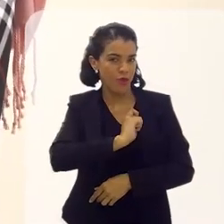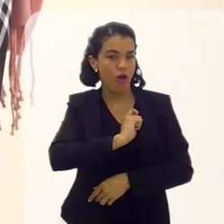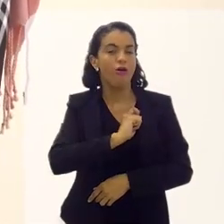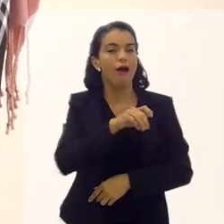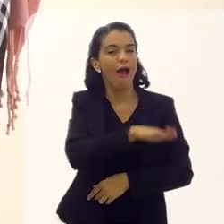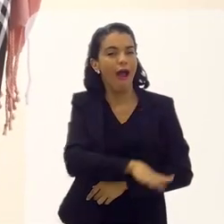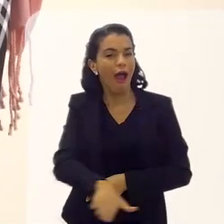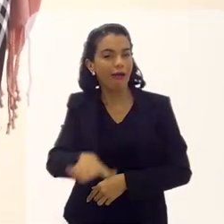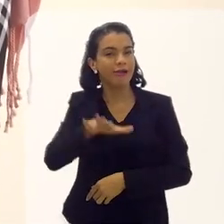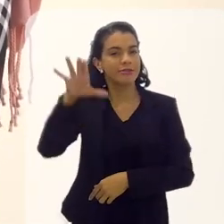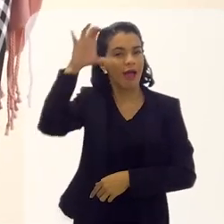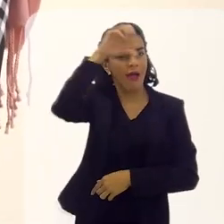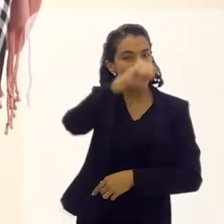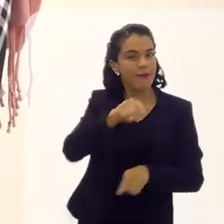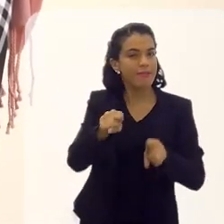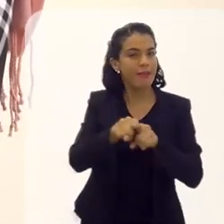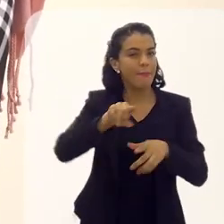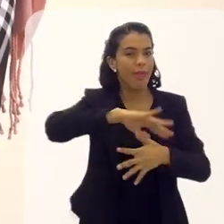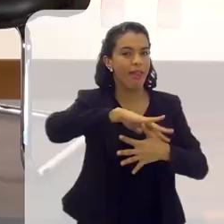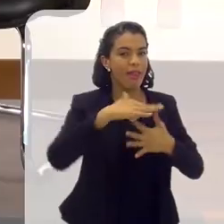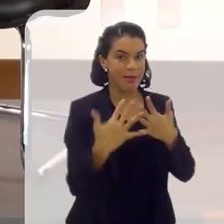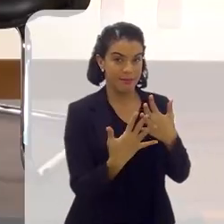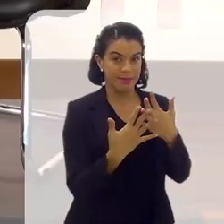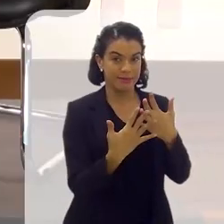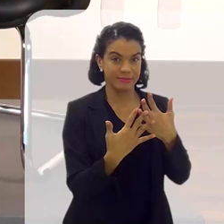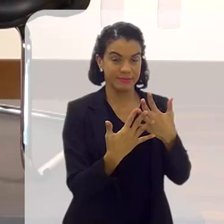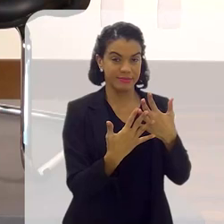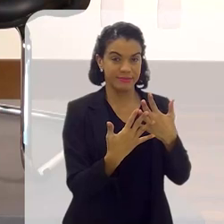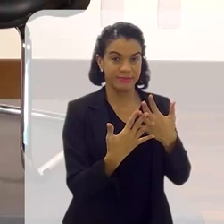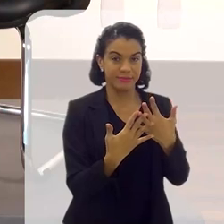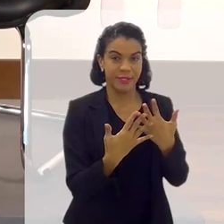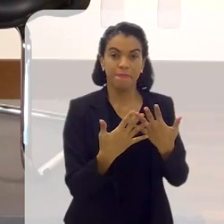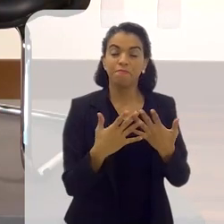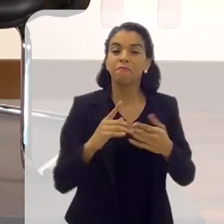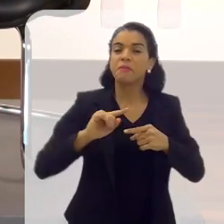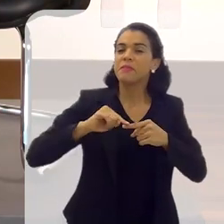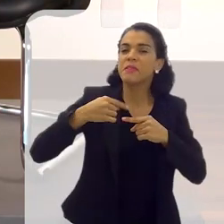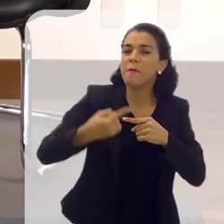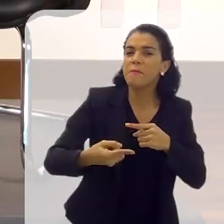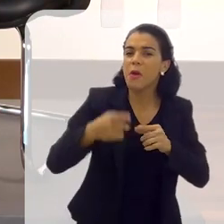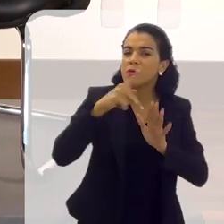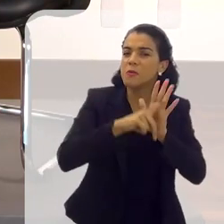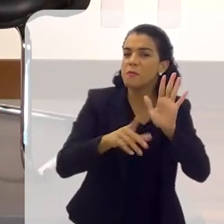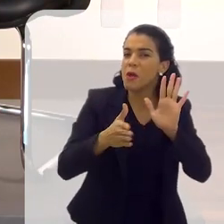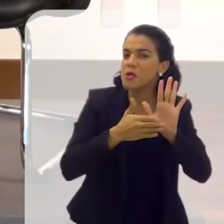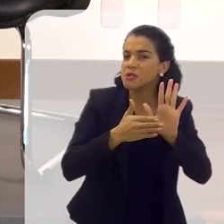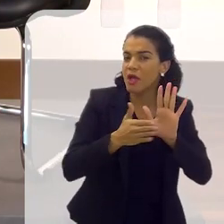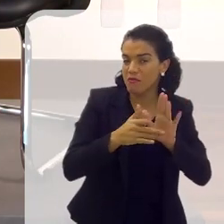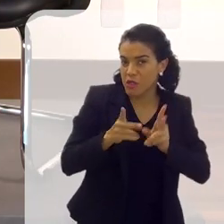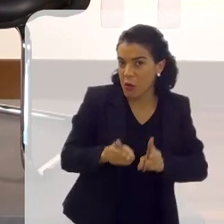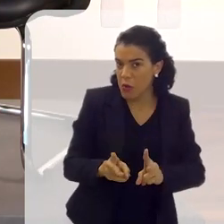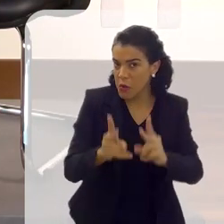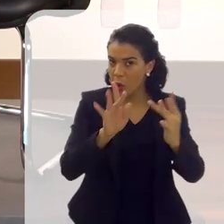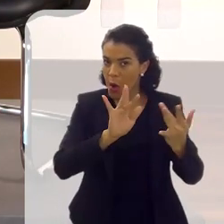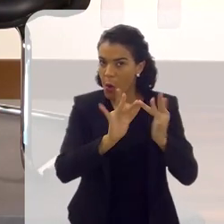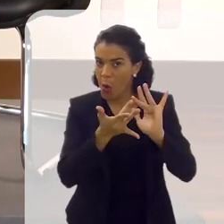é importante as nossas crianças saberem o que é a língua dos sinais. Depois que você realiza o projeto, você mantém algum contato com o